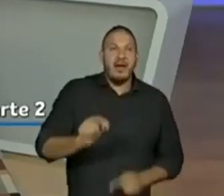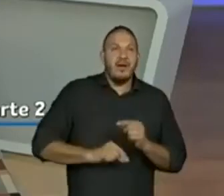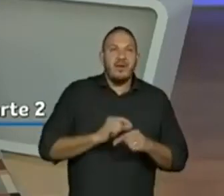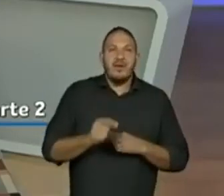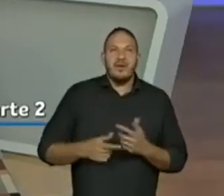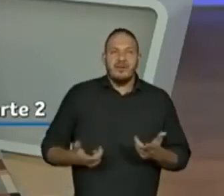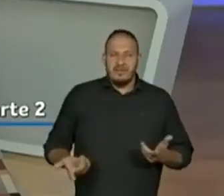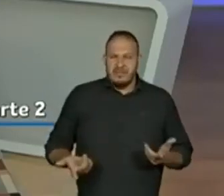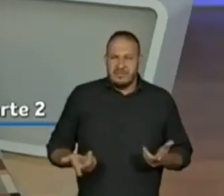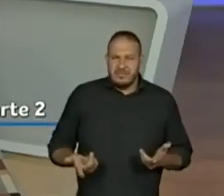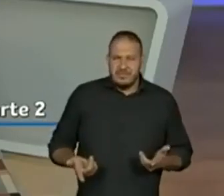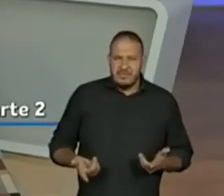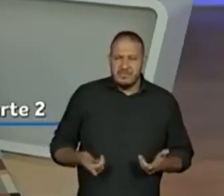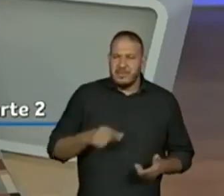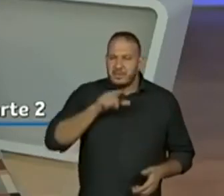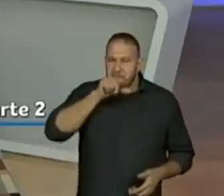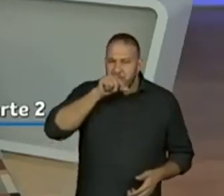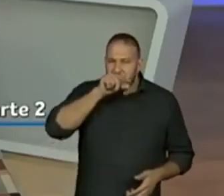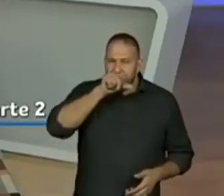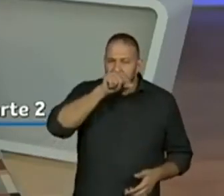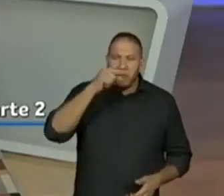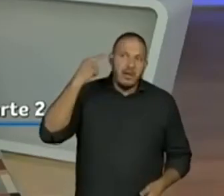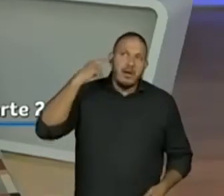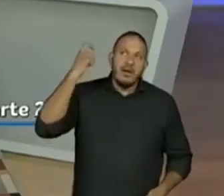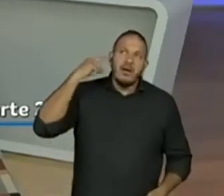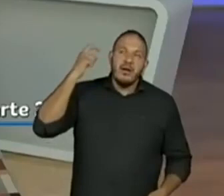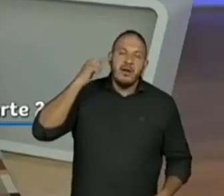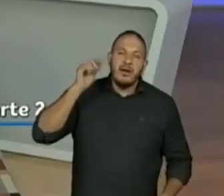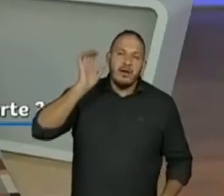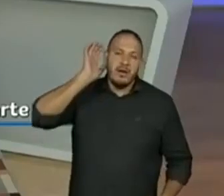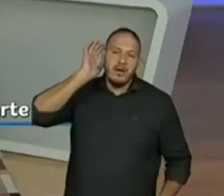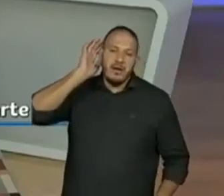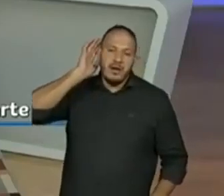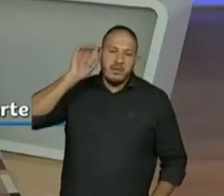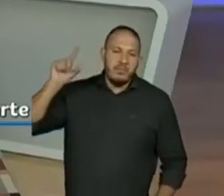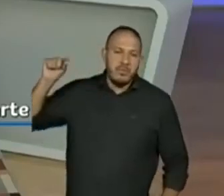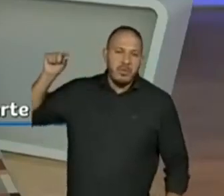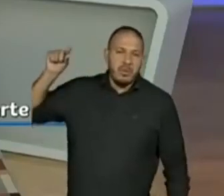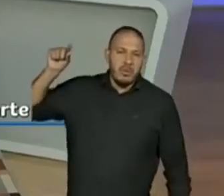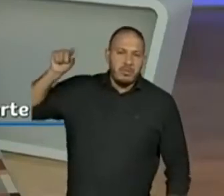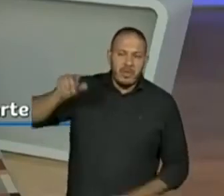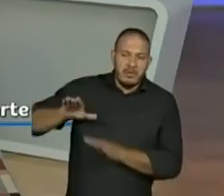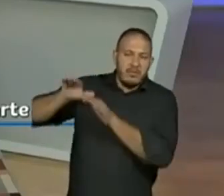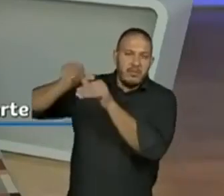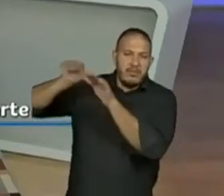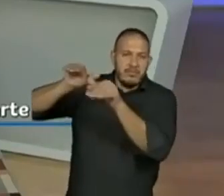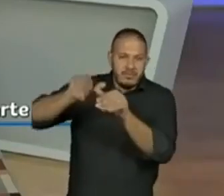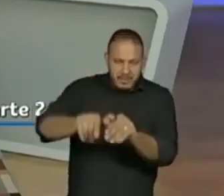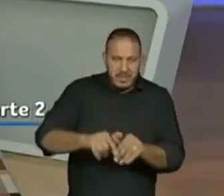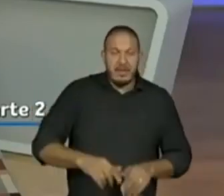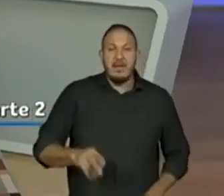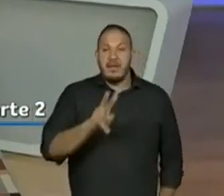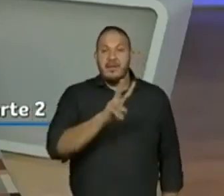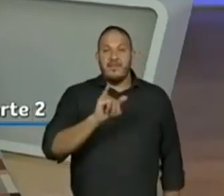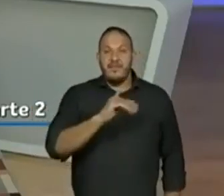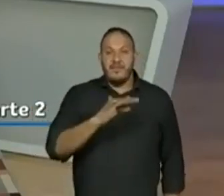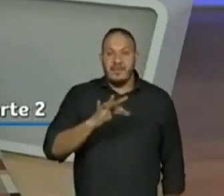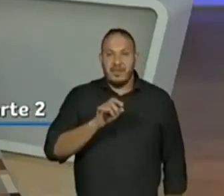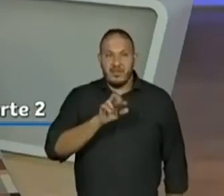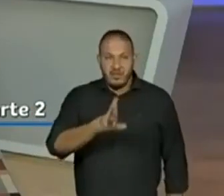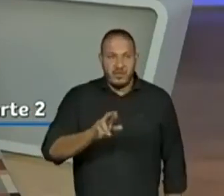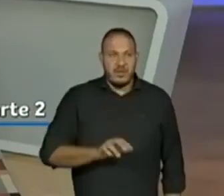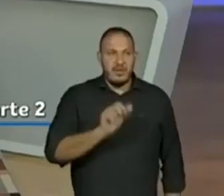O som da ave, já estão revelando já, né? Muito bom. Alunos que... Victor, Brian, André e